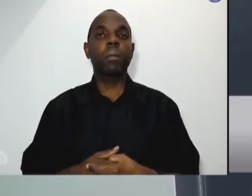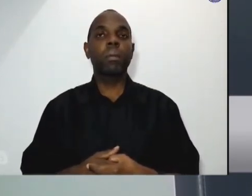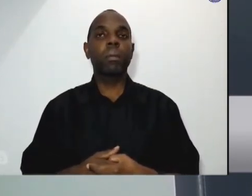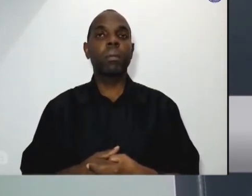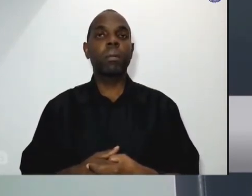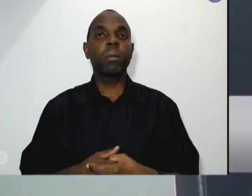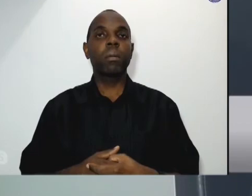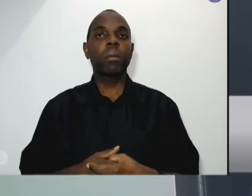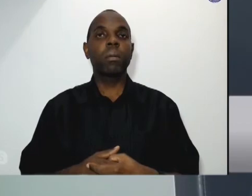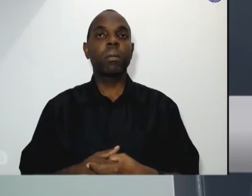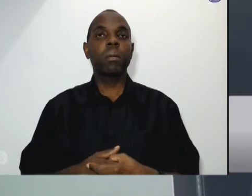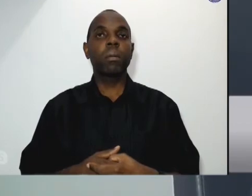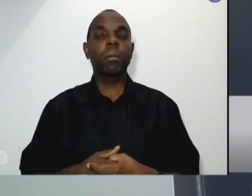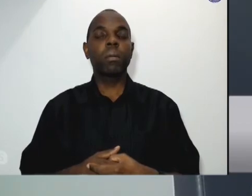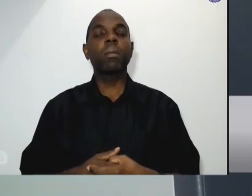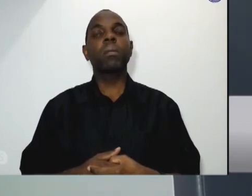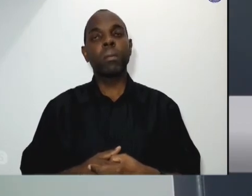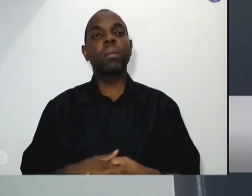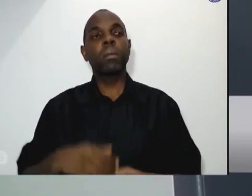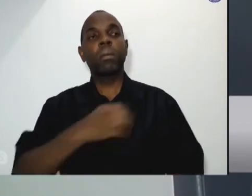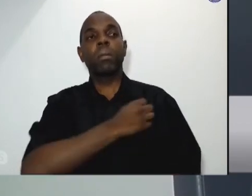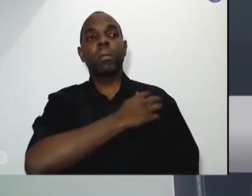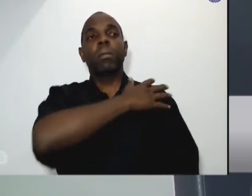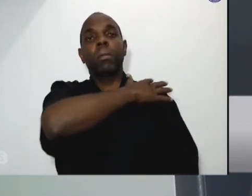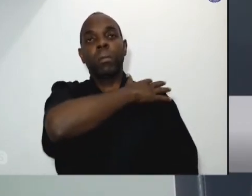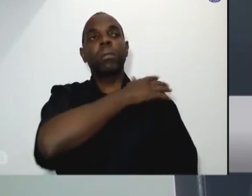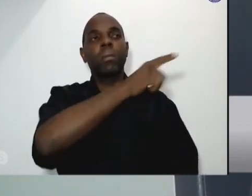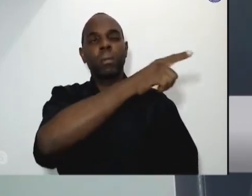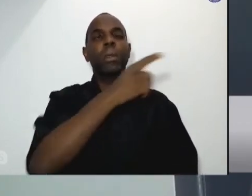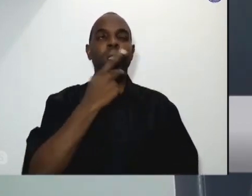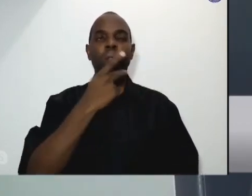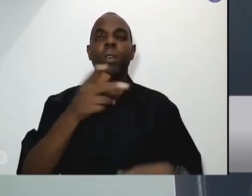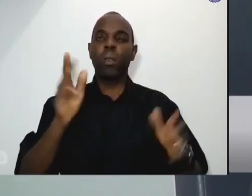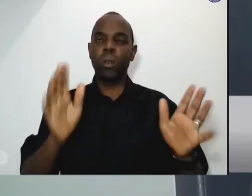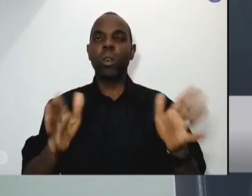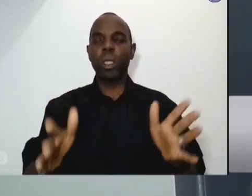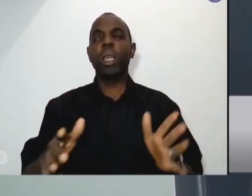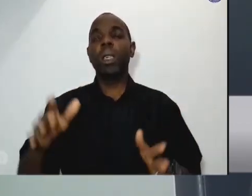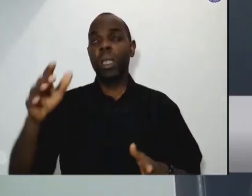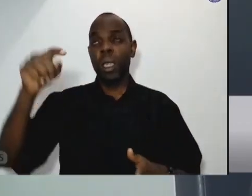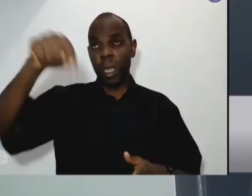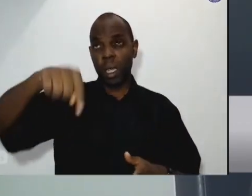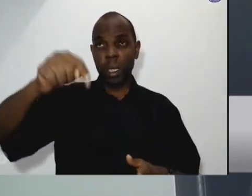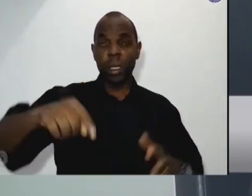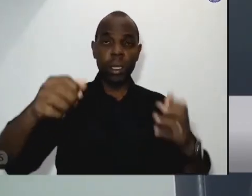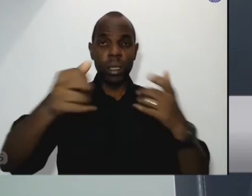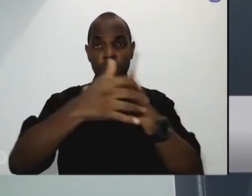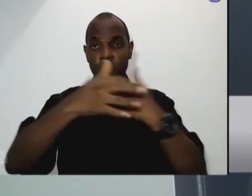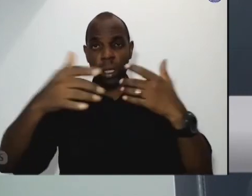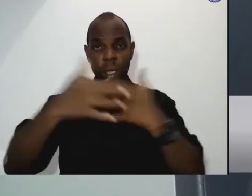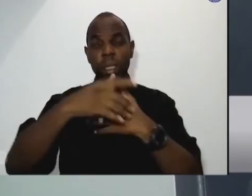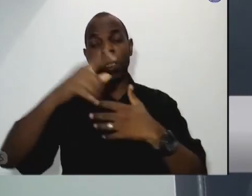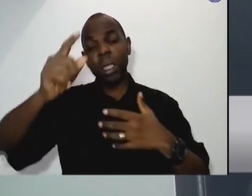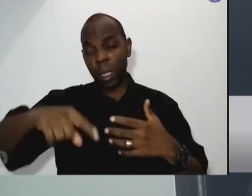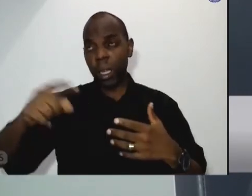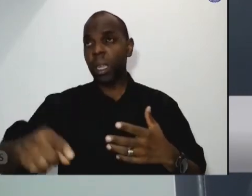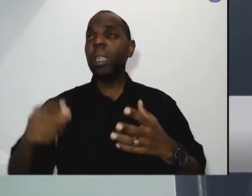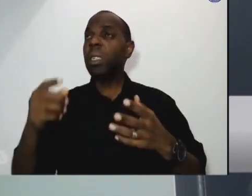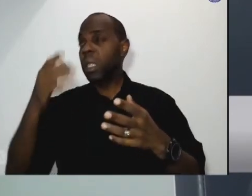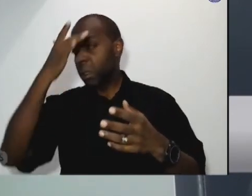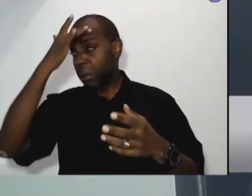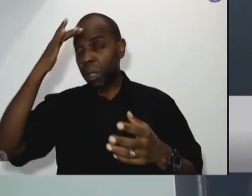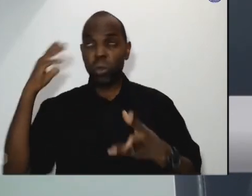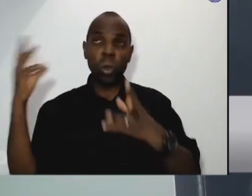tem muita gente boa em Butucatu a intenção da equipe hoje não era fazermos cobranças mas tornar público